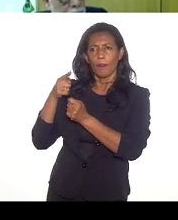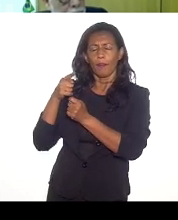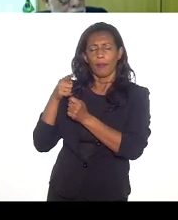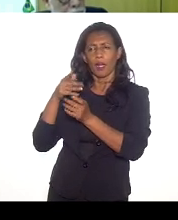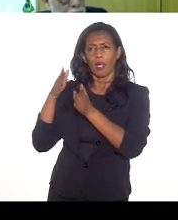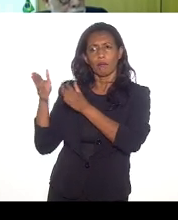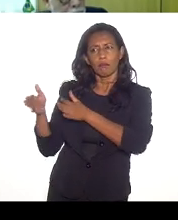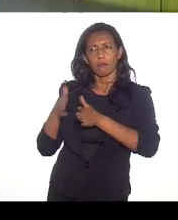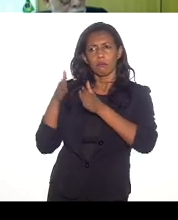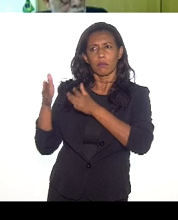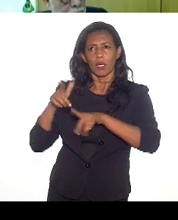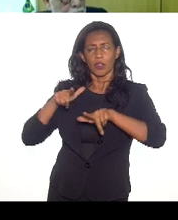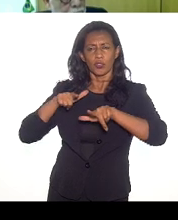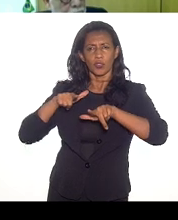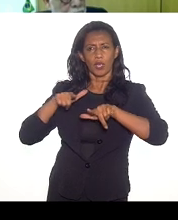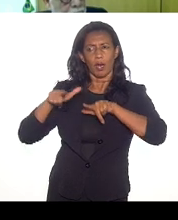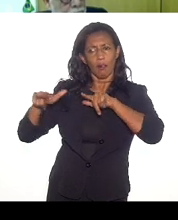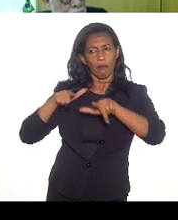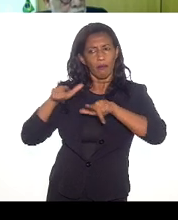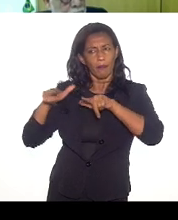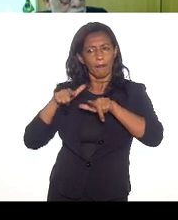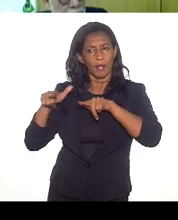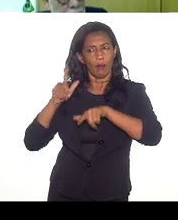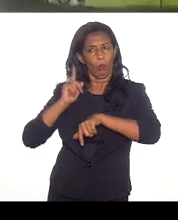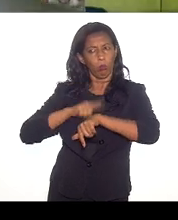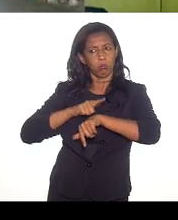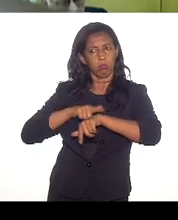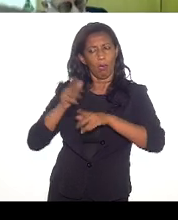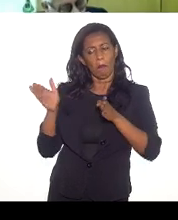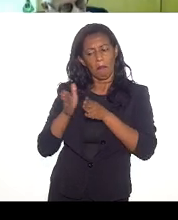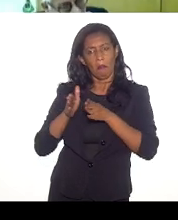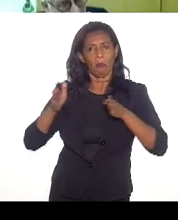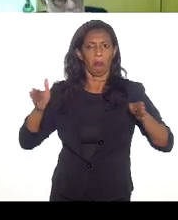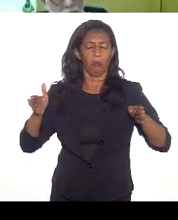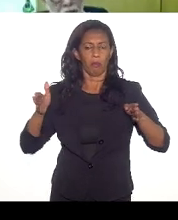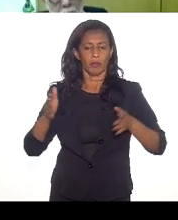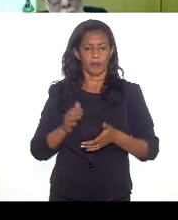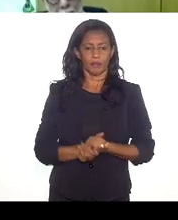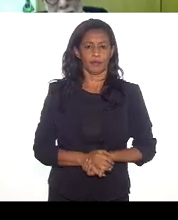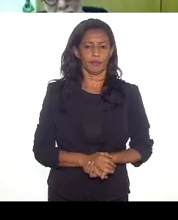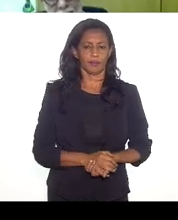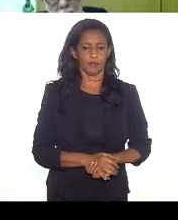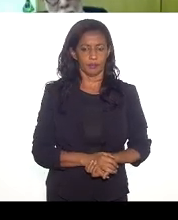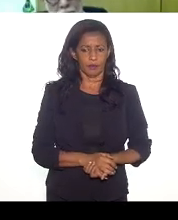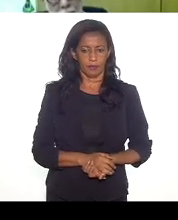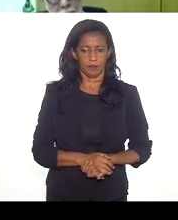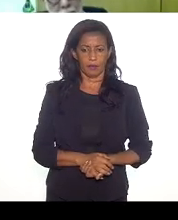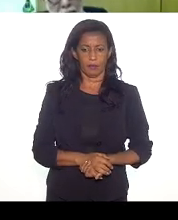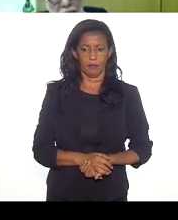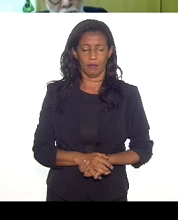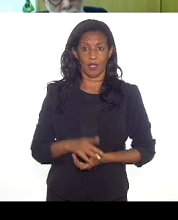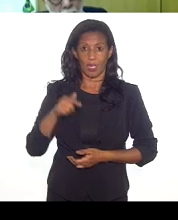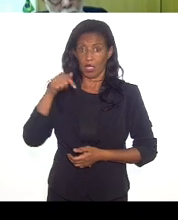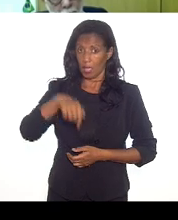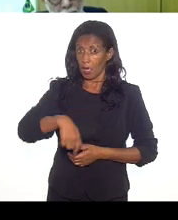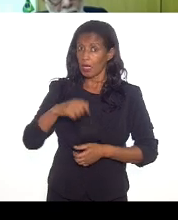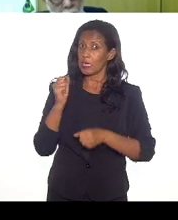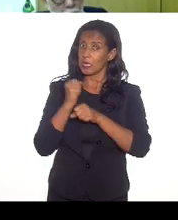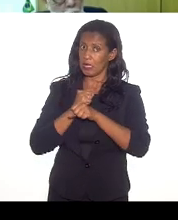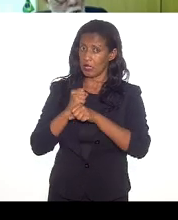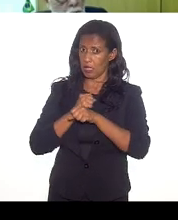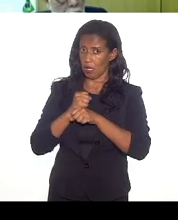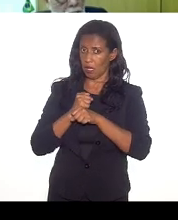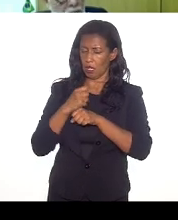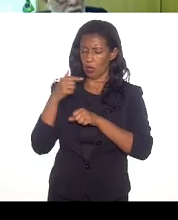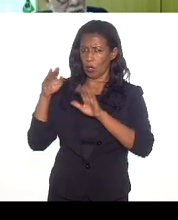emprego a médio e longo prazo? Este ano, na verdade, este ano está no